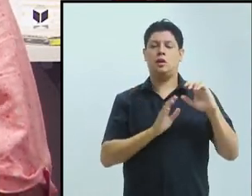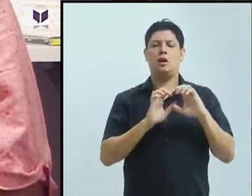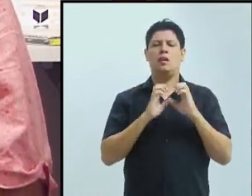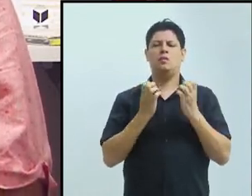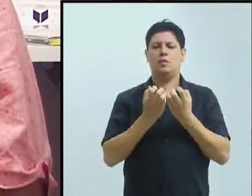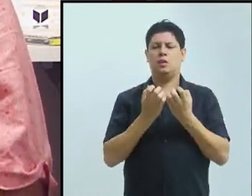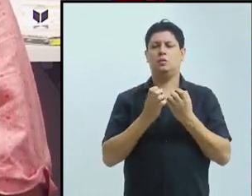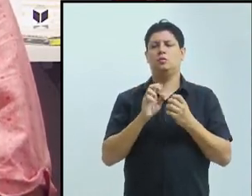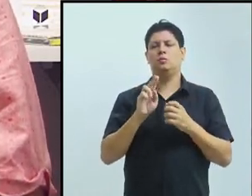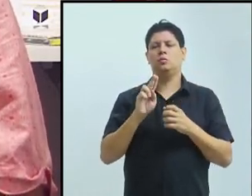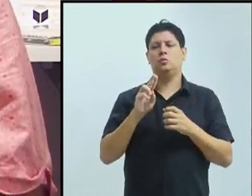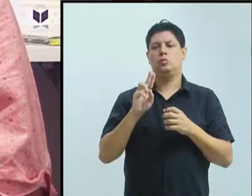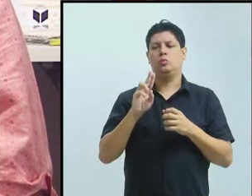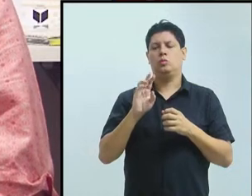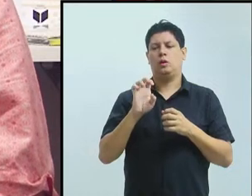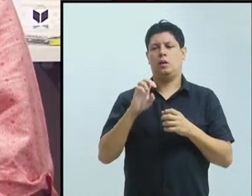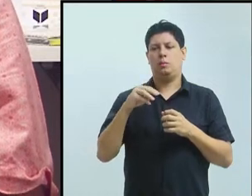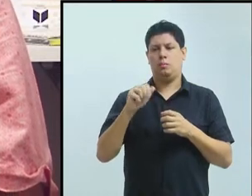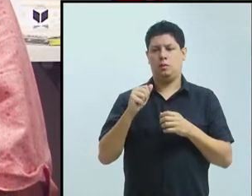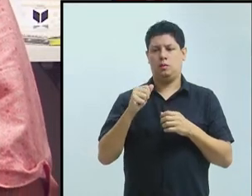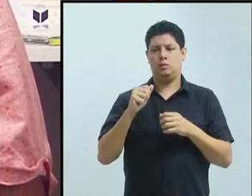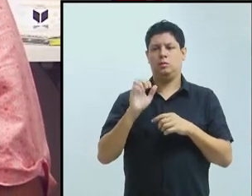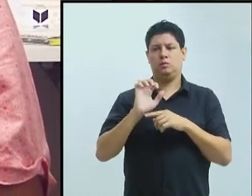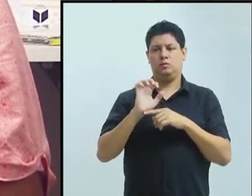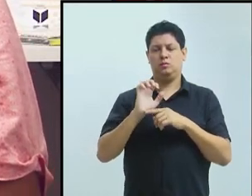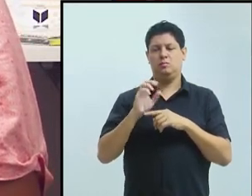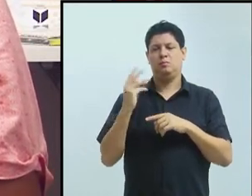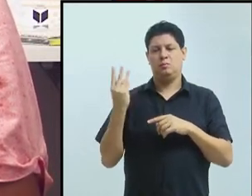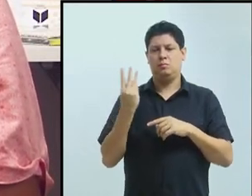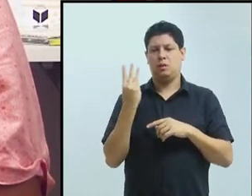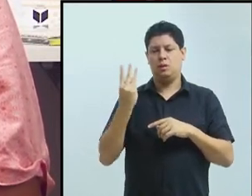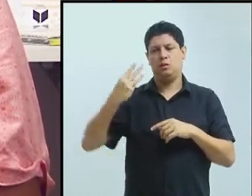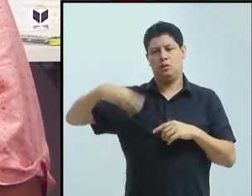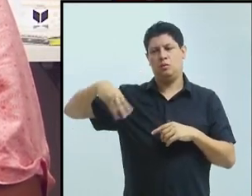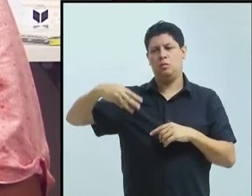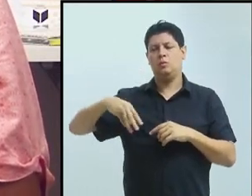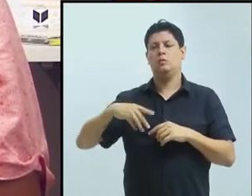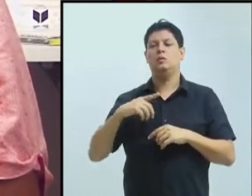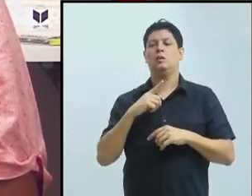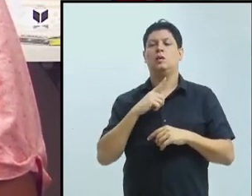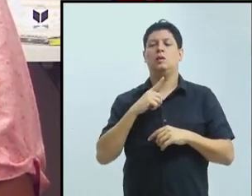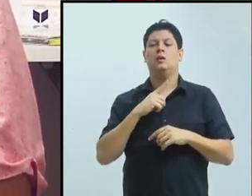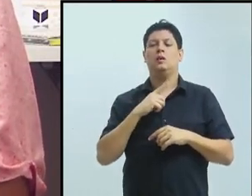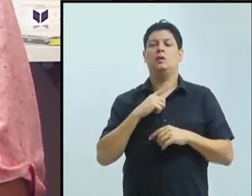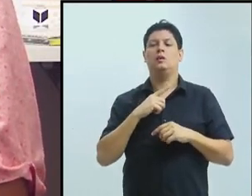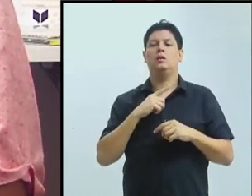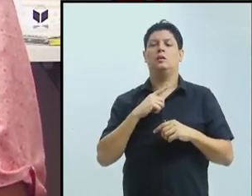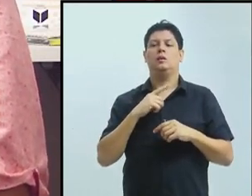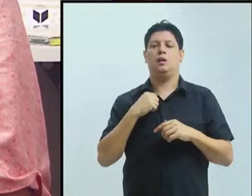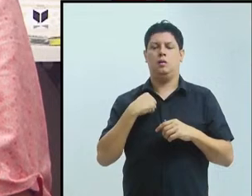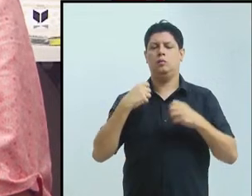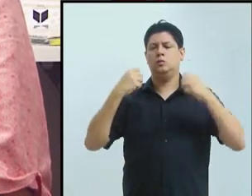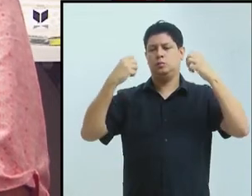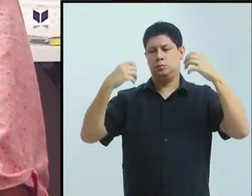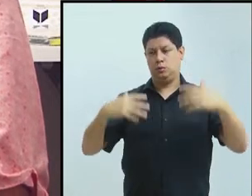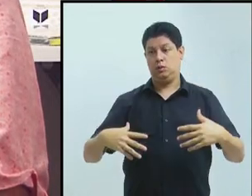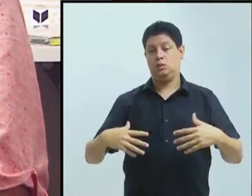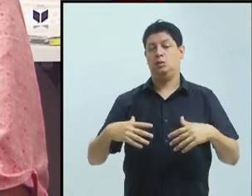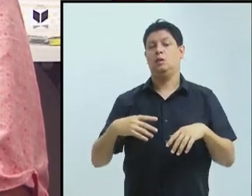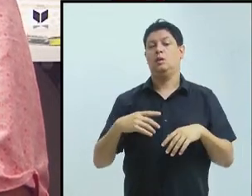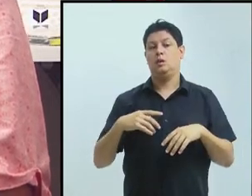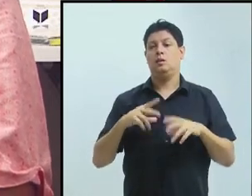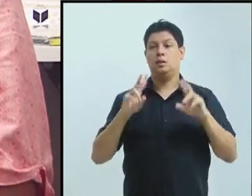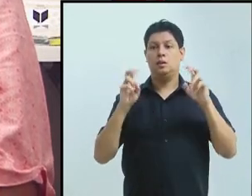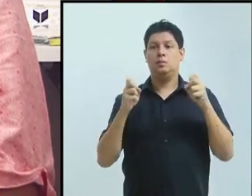lá se falou bastante sobre isso, que a gente precisa, eu acho que, pensar em formas de registrar todas as ações que a gente realiza